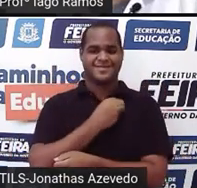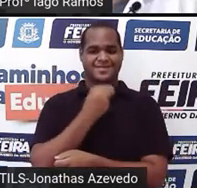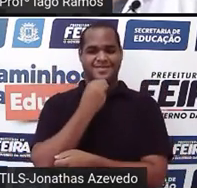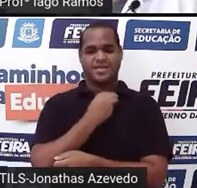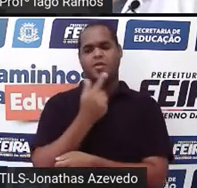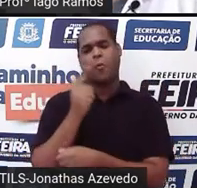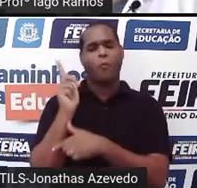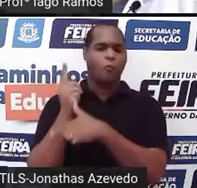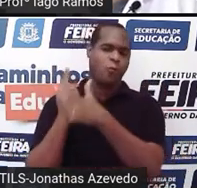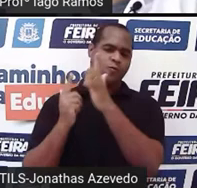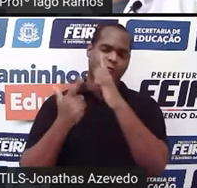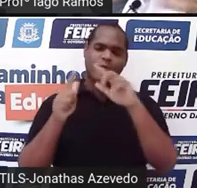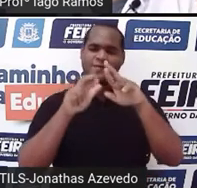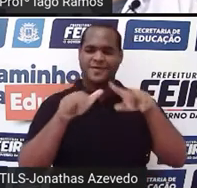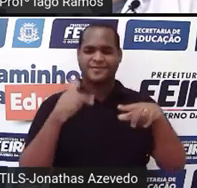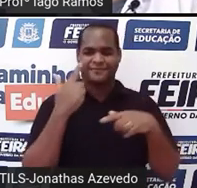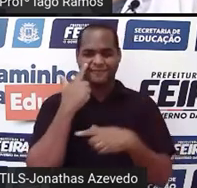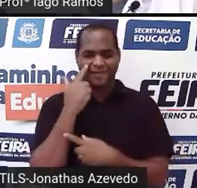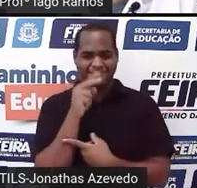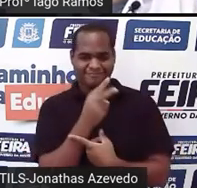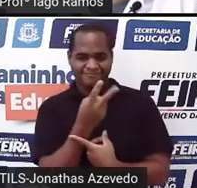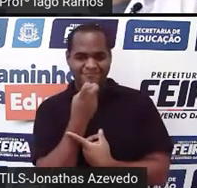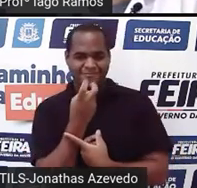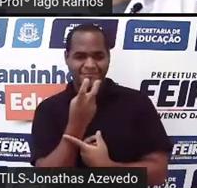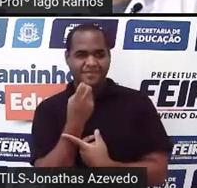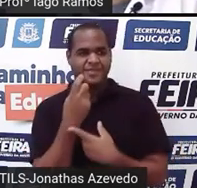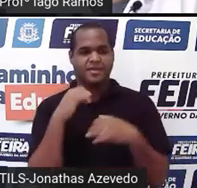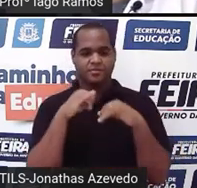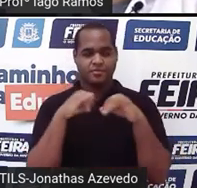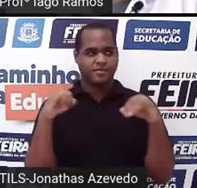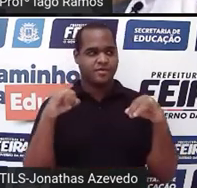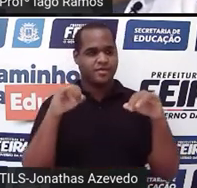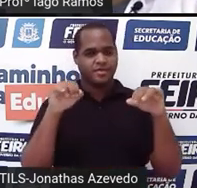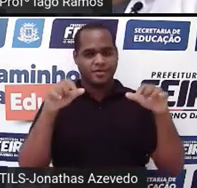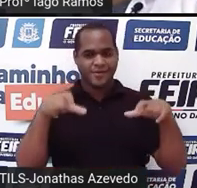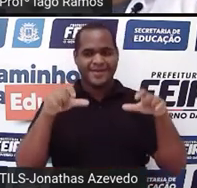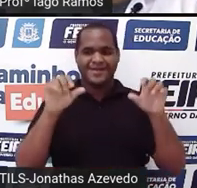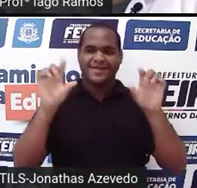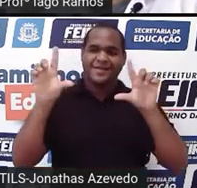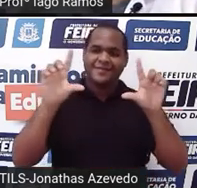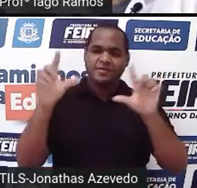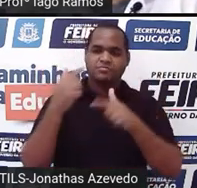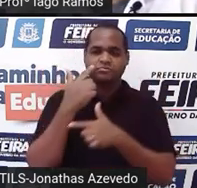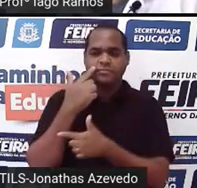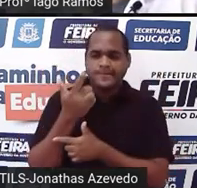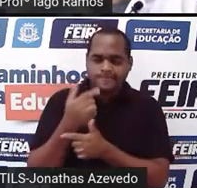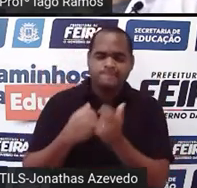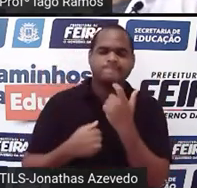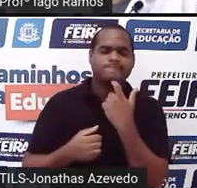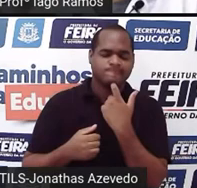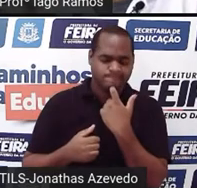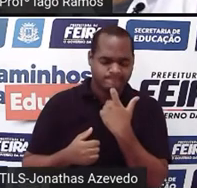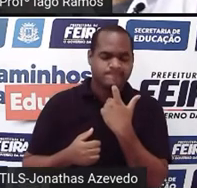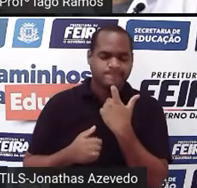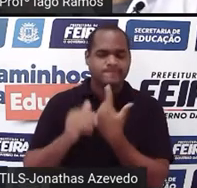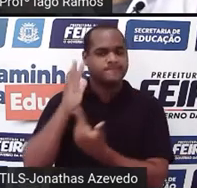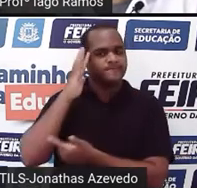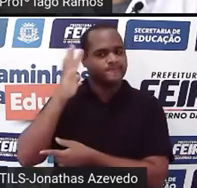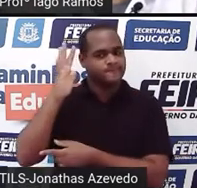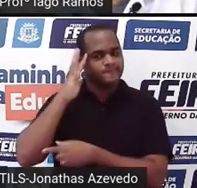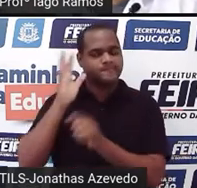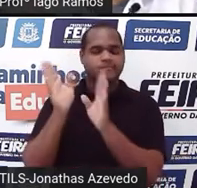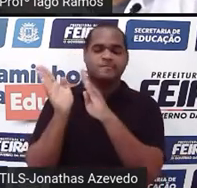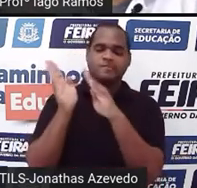momento de estar vendo, né? Uma notícia na TV, pode ter esse cuidado de olhar que em algum